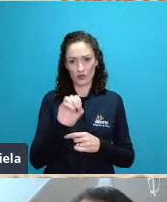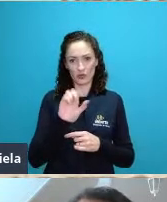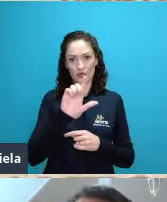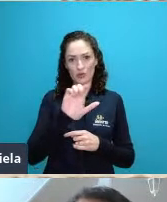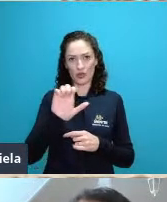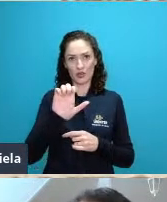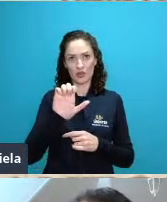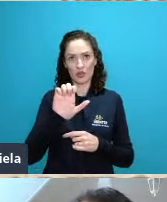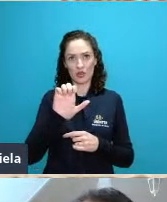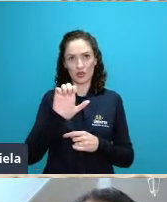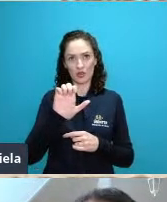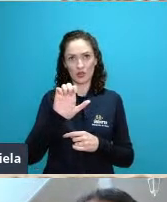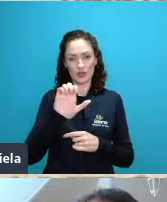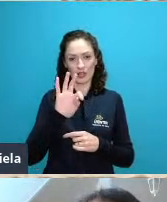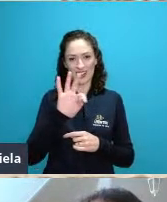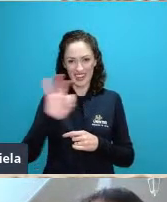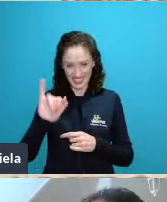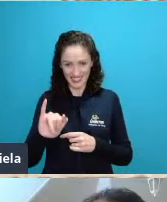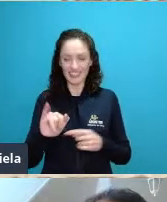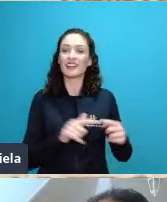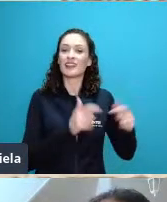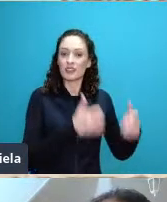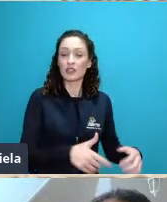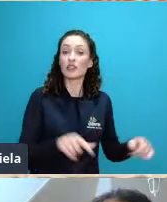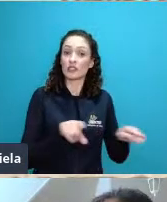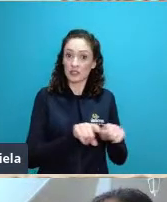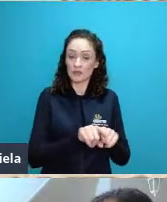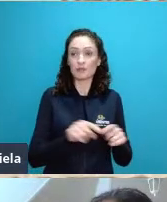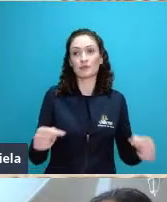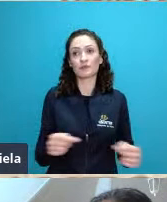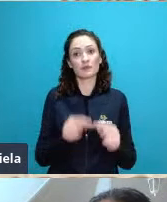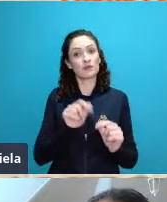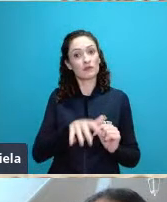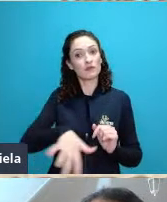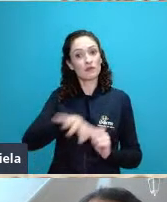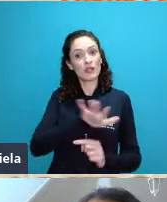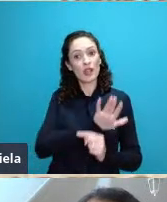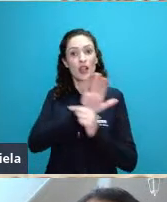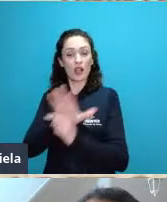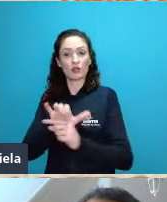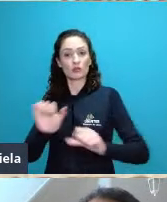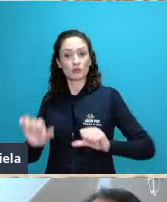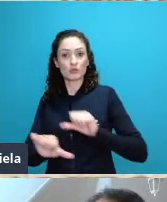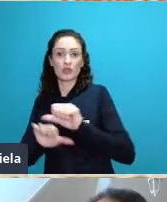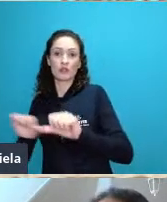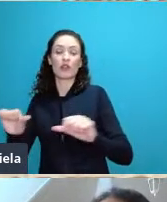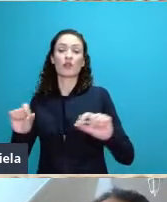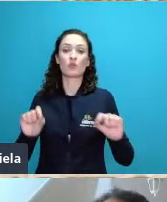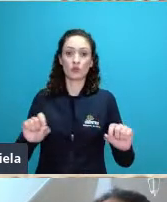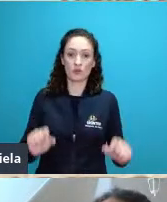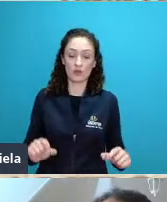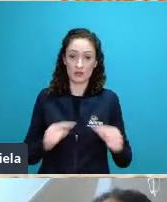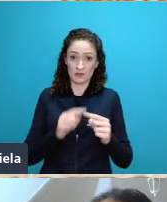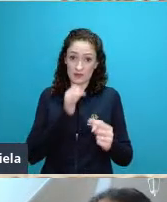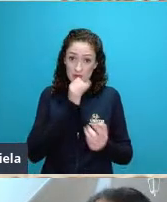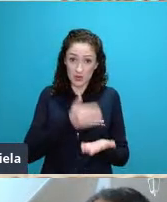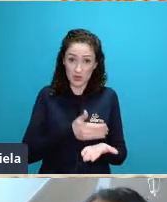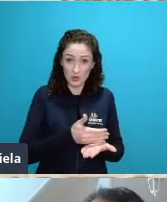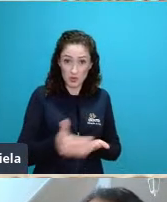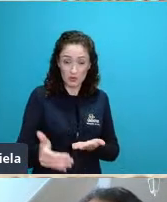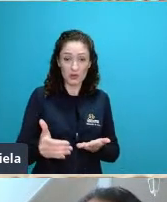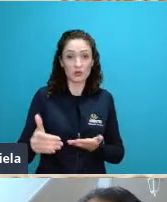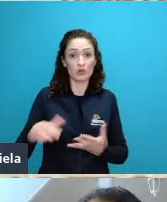alicerçou uma transformação ocorreu no mundo então começa inclusive